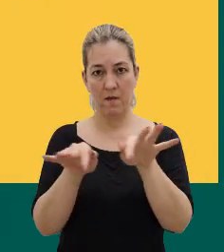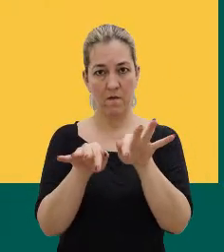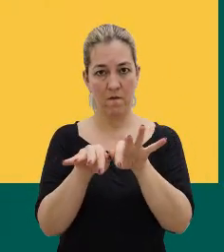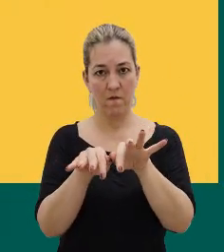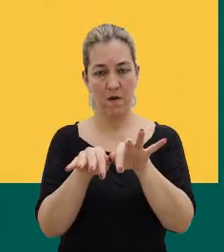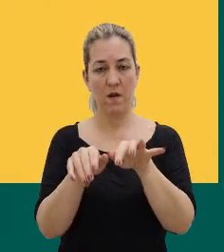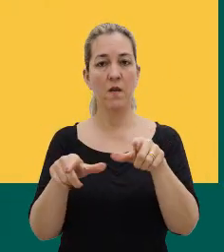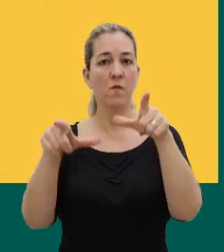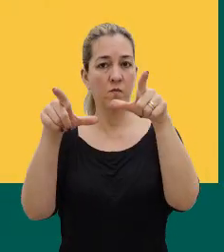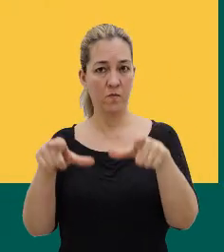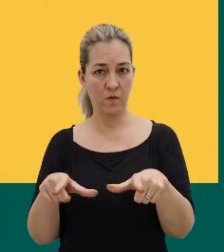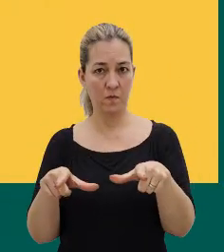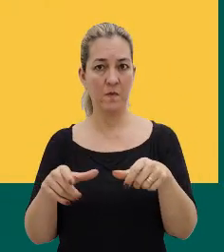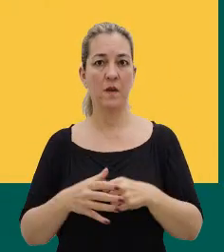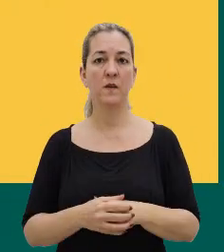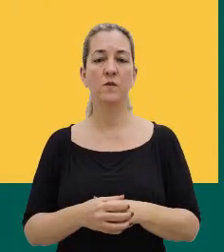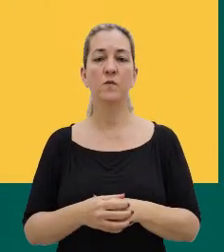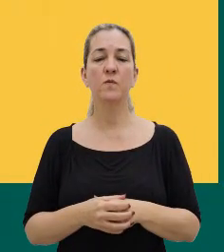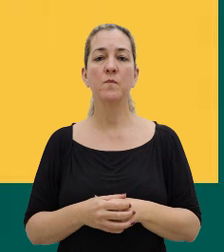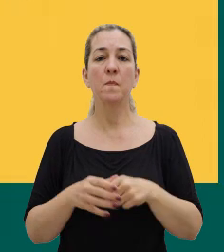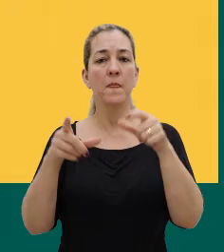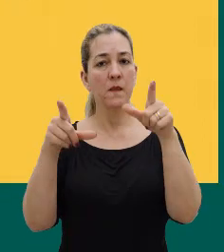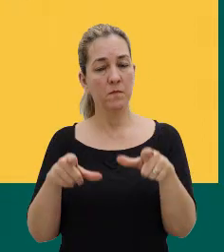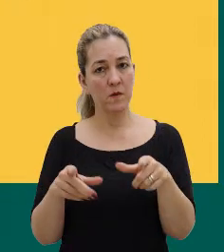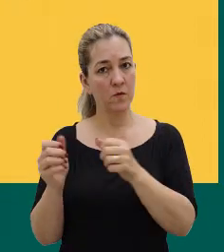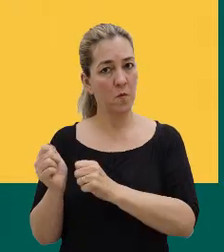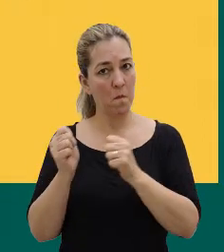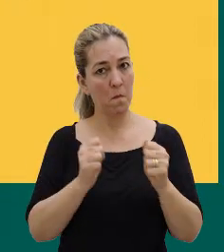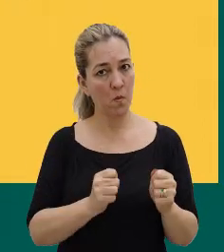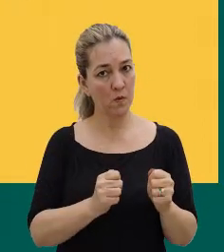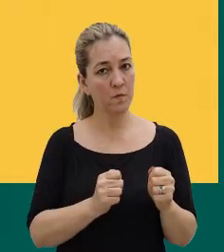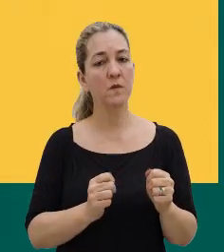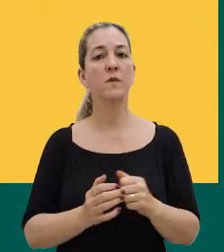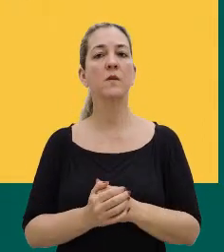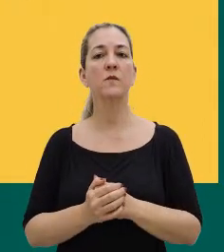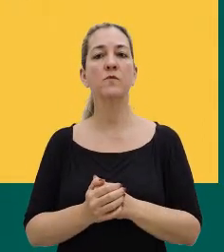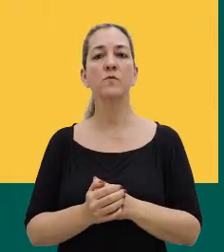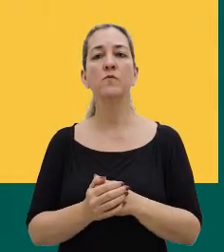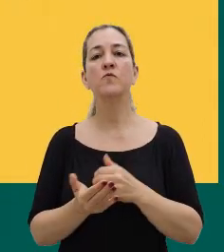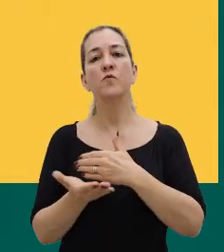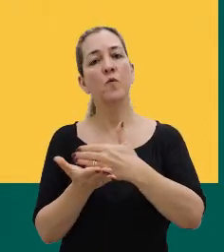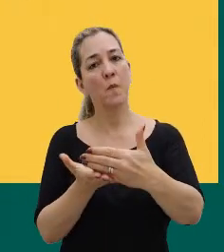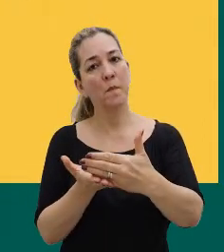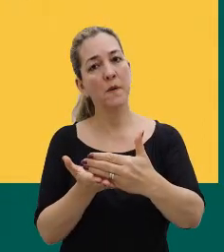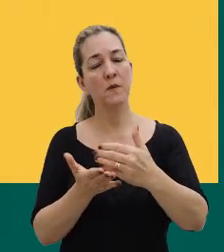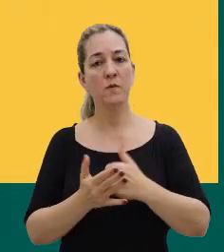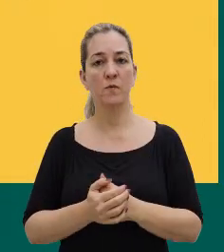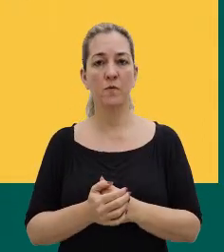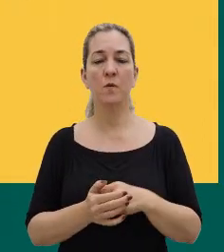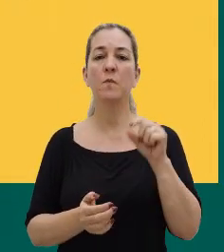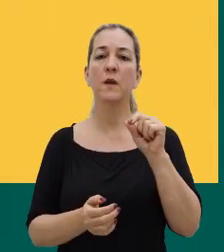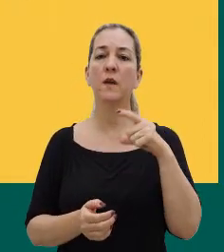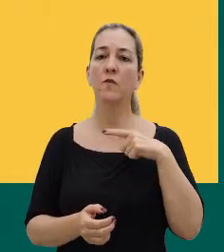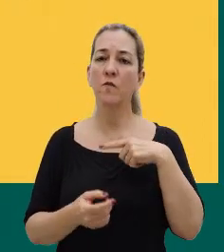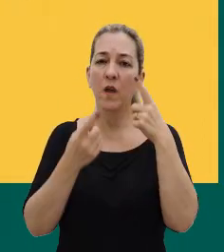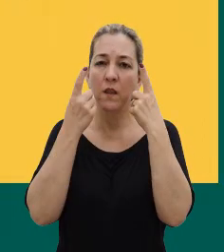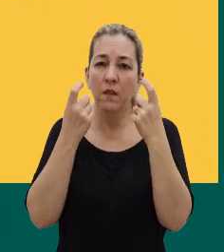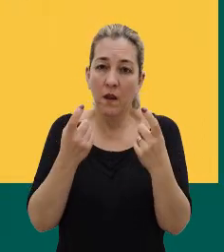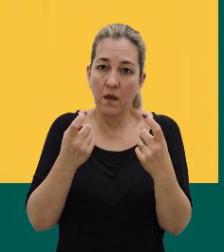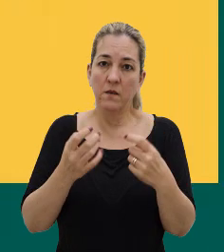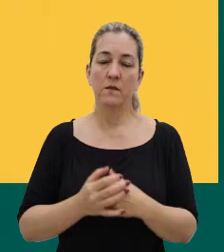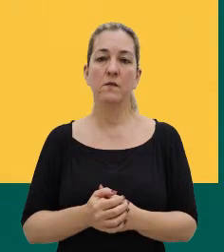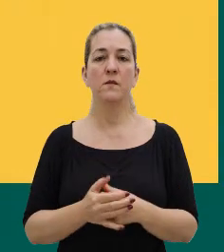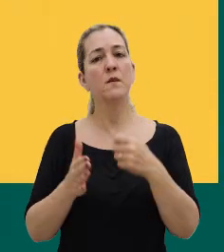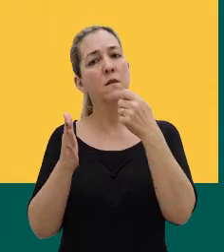espaço, né, um espaço, uma possibilidade de ponto de partida para quem tiver interesse